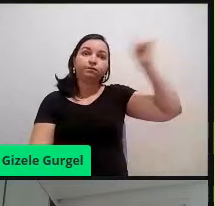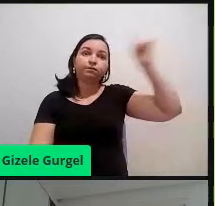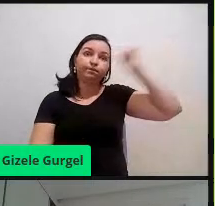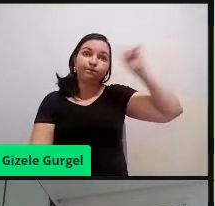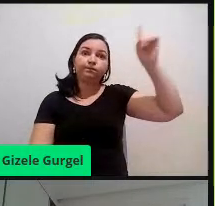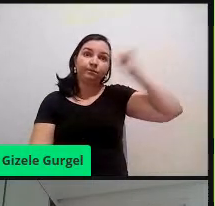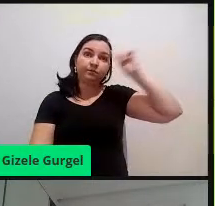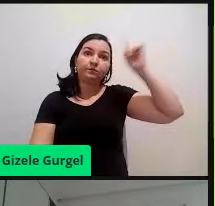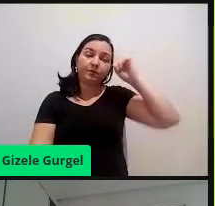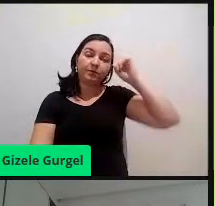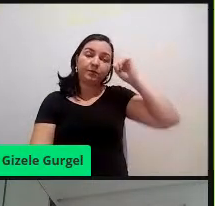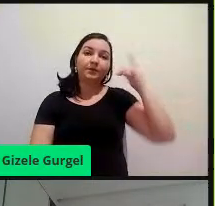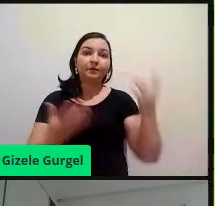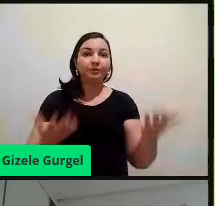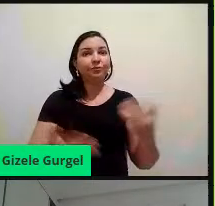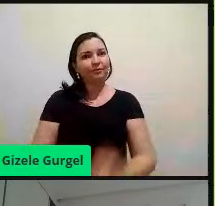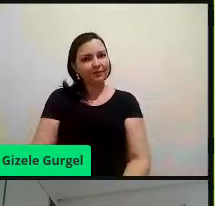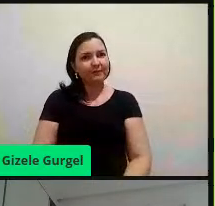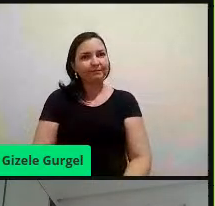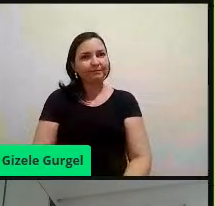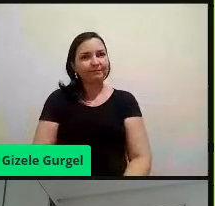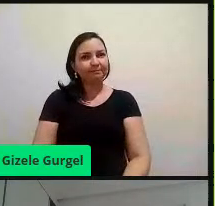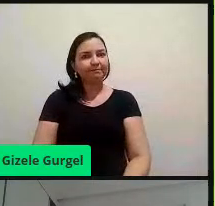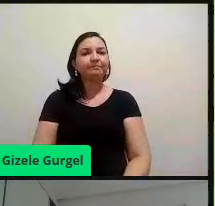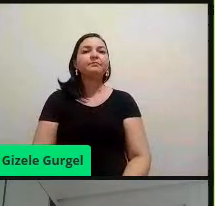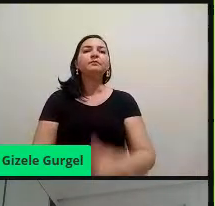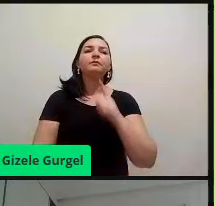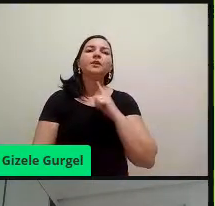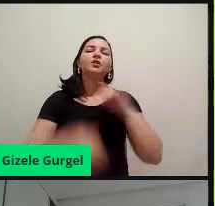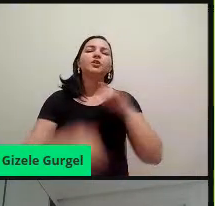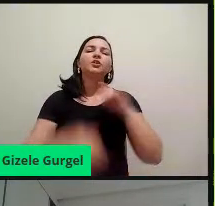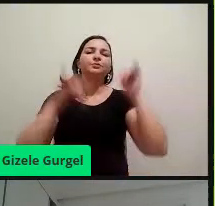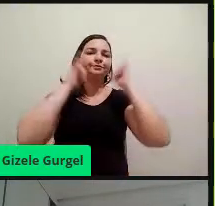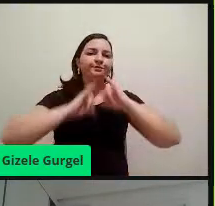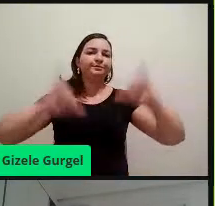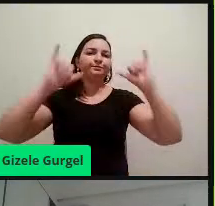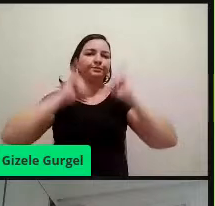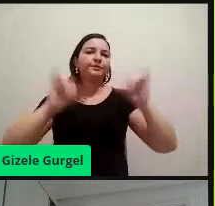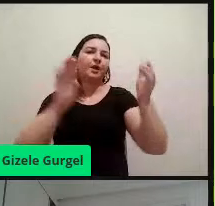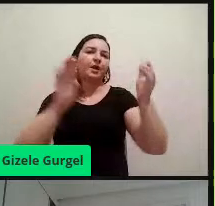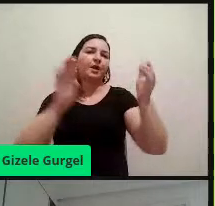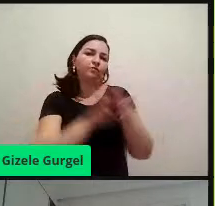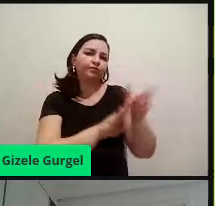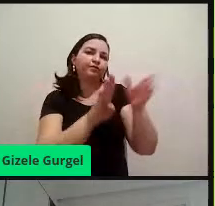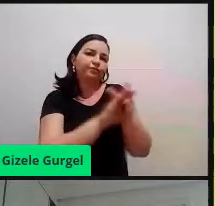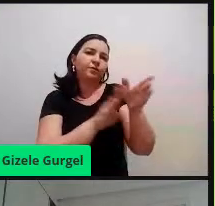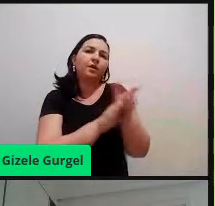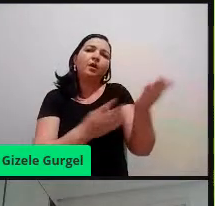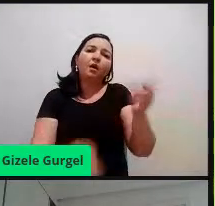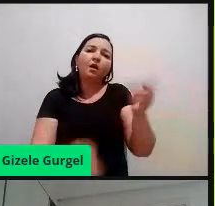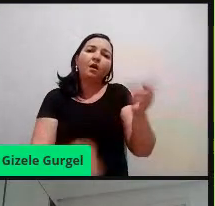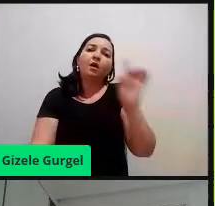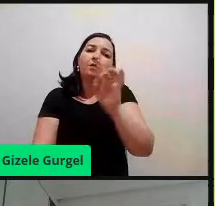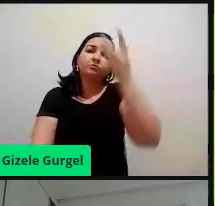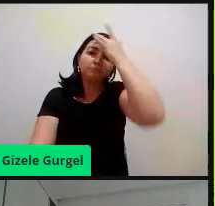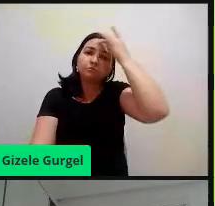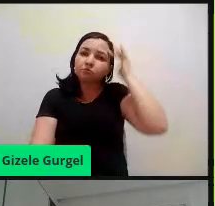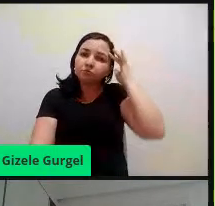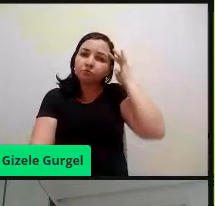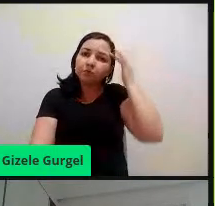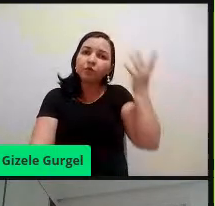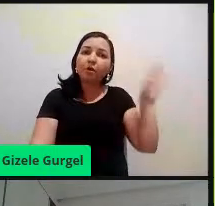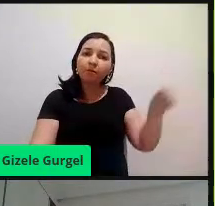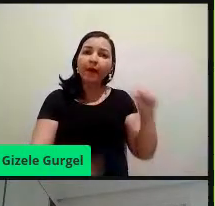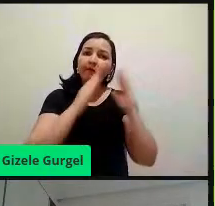E a gente fez essa campanha, não é, justamente para que cada um leve o seu copo de casa, não custa nada,